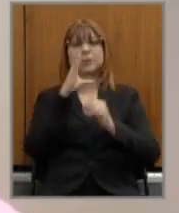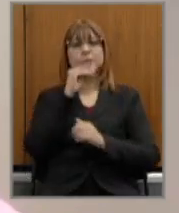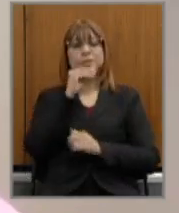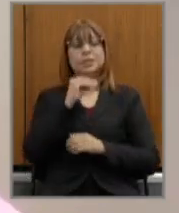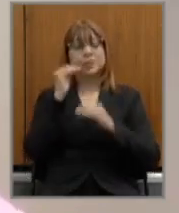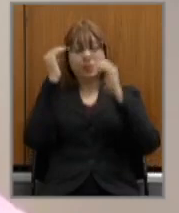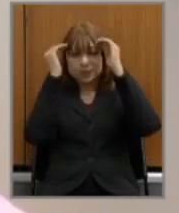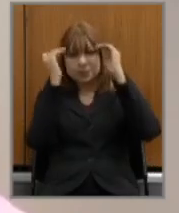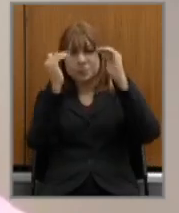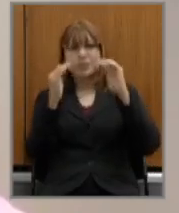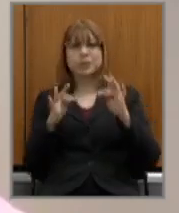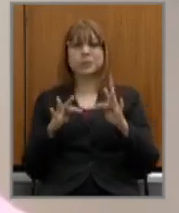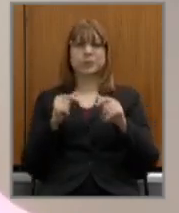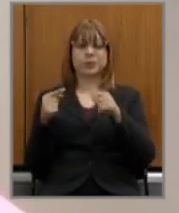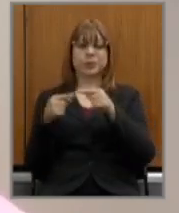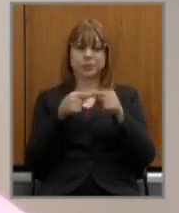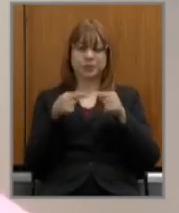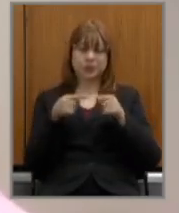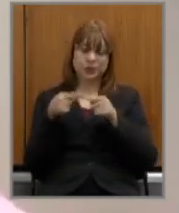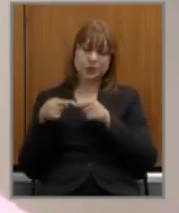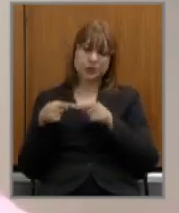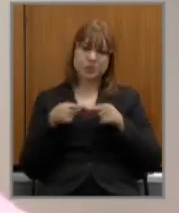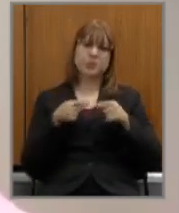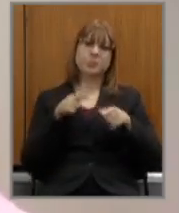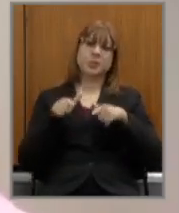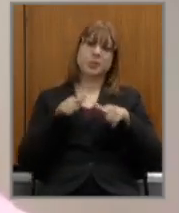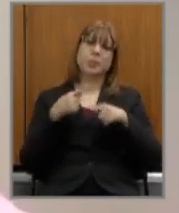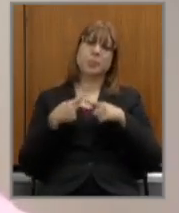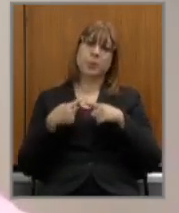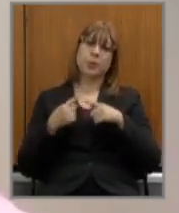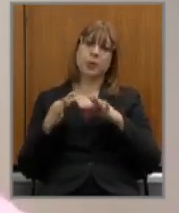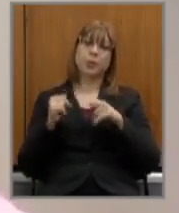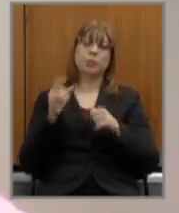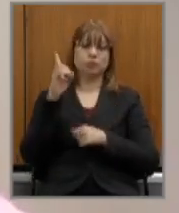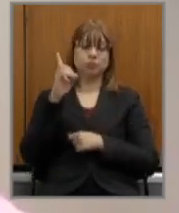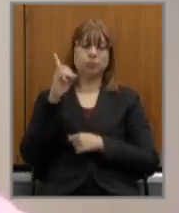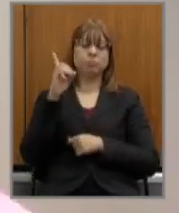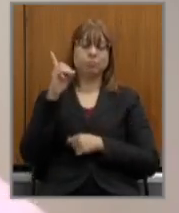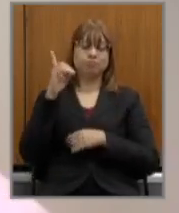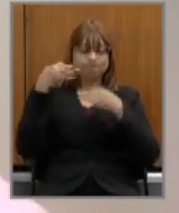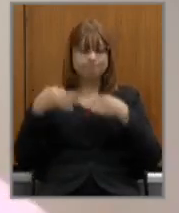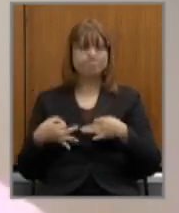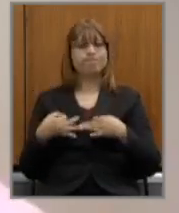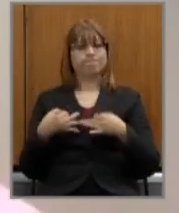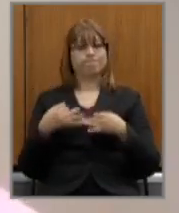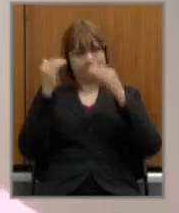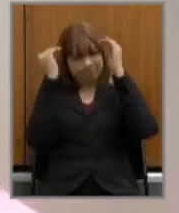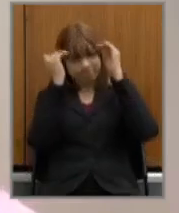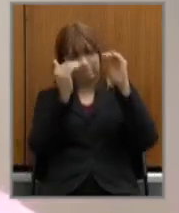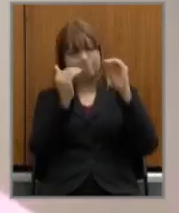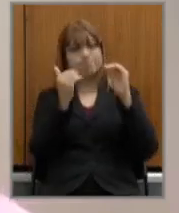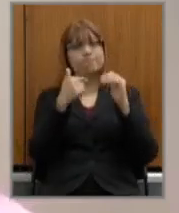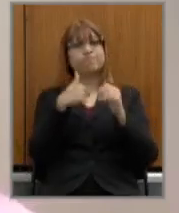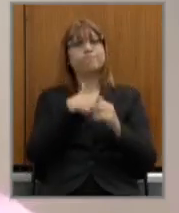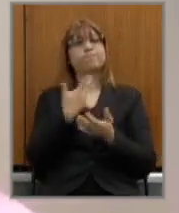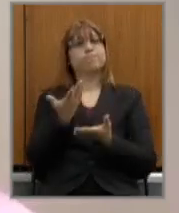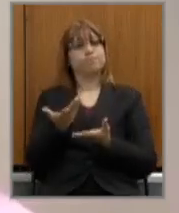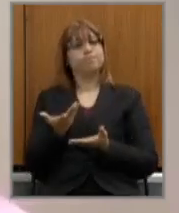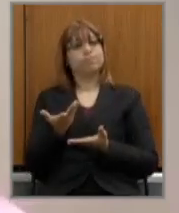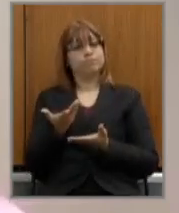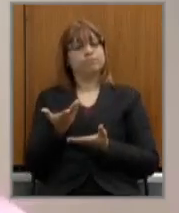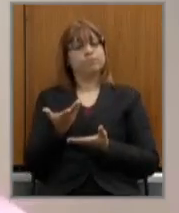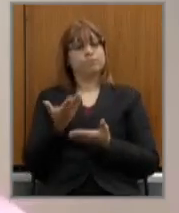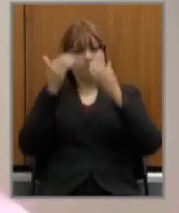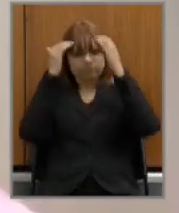a todas as categorias que todas elas merecem ser tratadas com respeito né eu tenho muito apreço pelo servidor servidora que